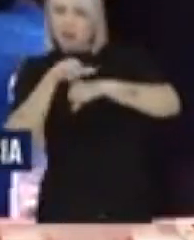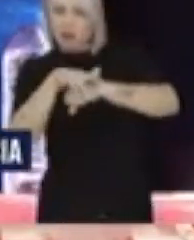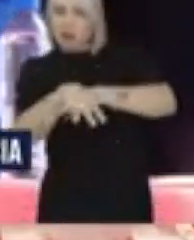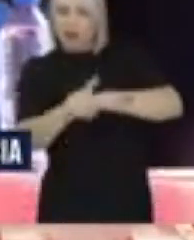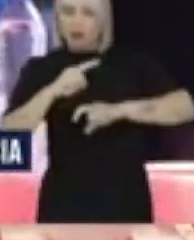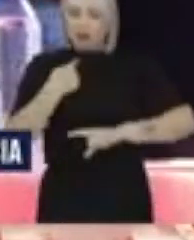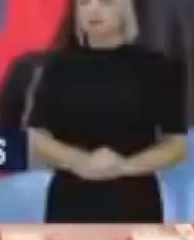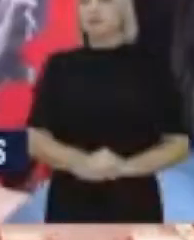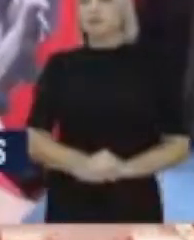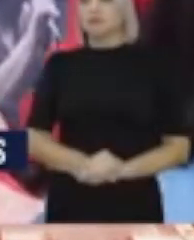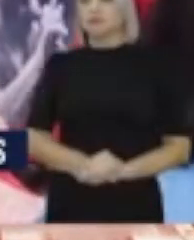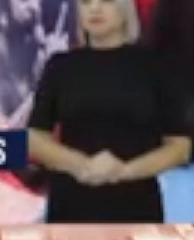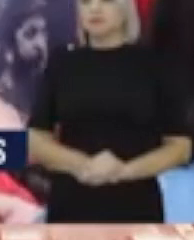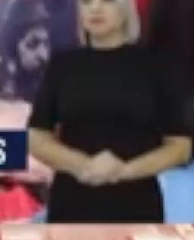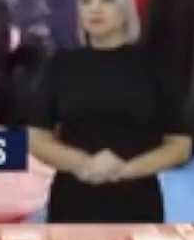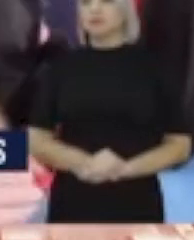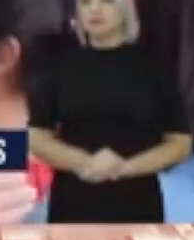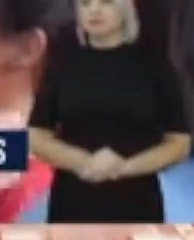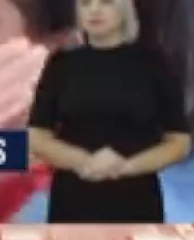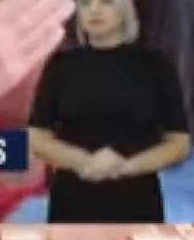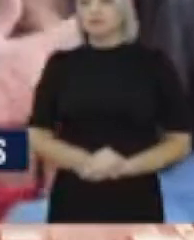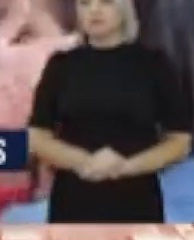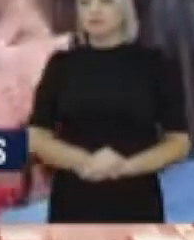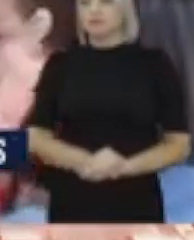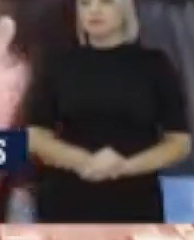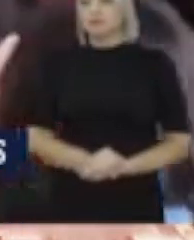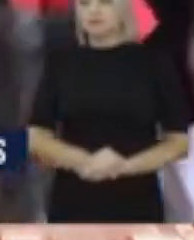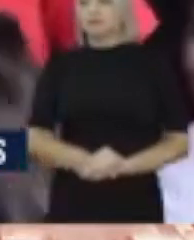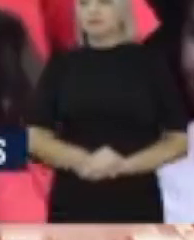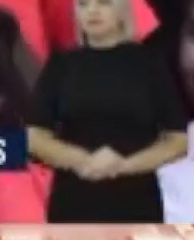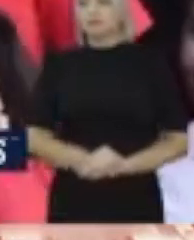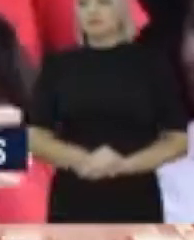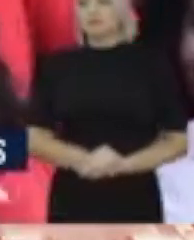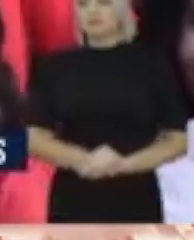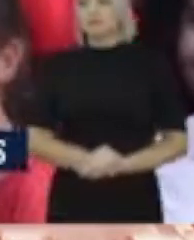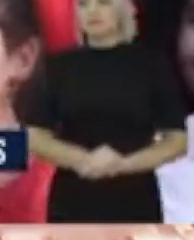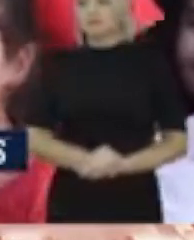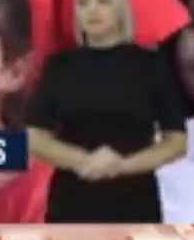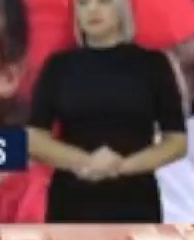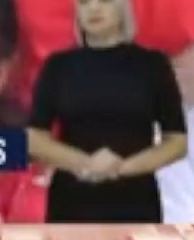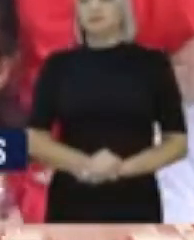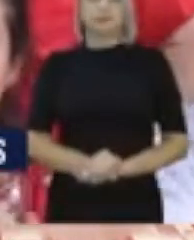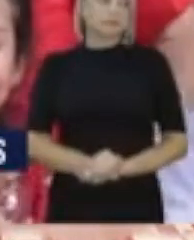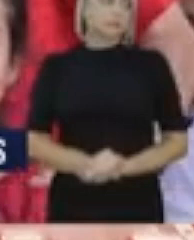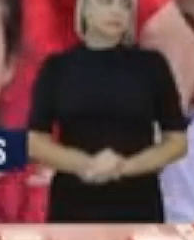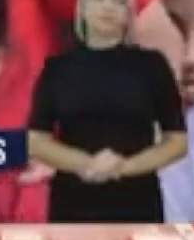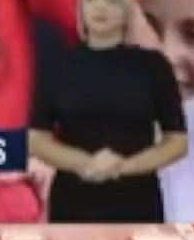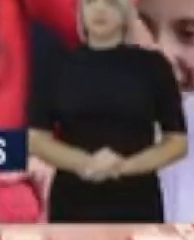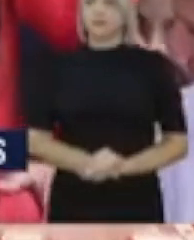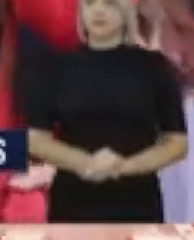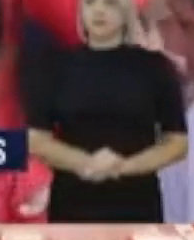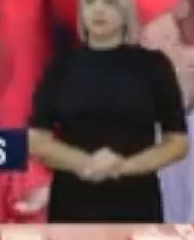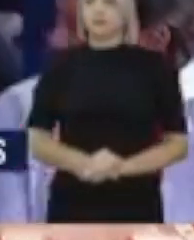Leite de vice, mas isso realmente é indiferente. O que interessa para o PSDB, do Aécio, é poder fazer campanha para o Bolsonaro